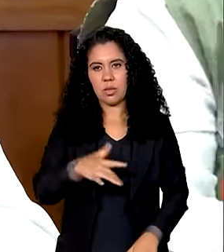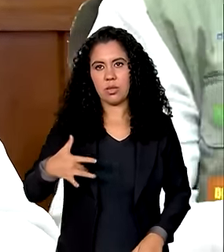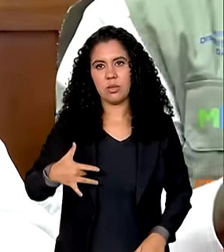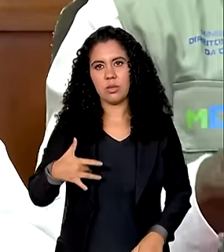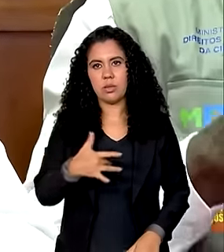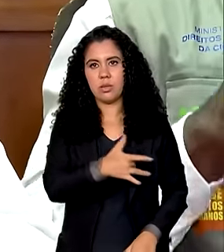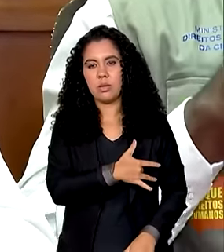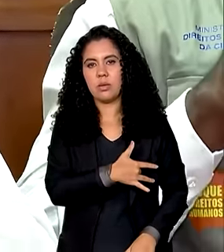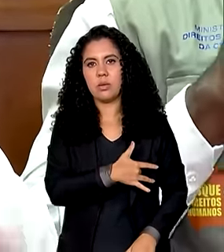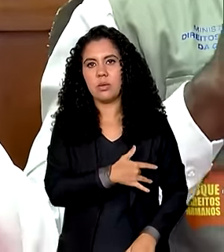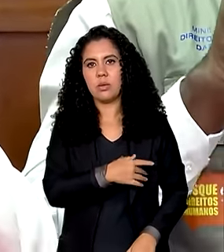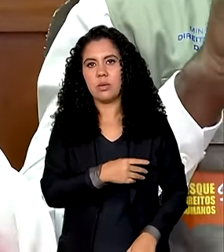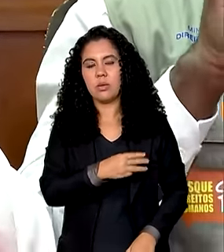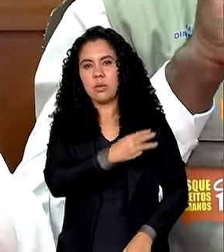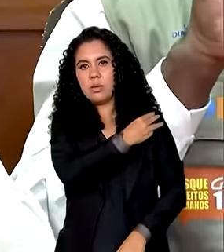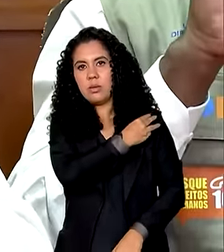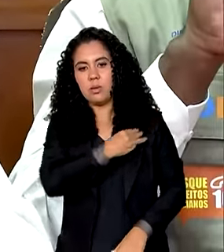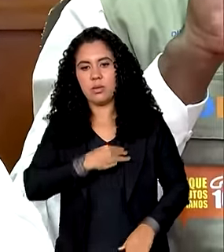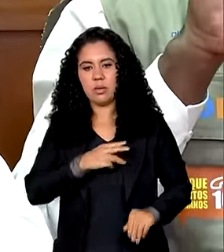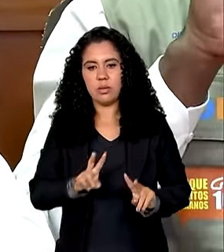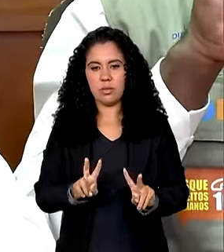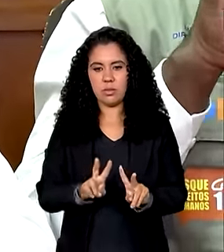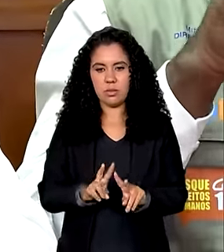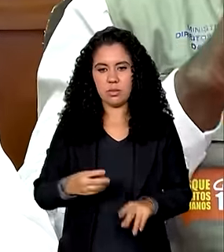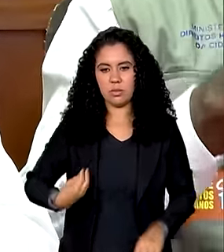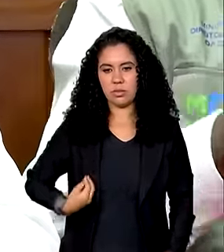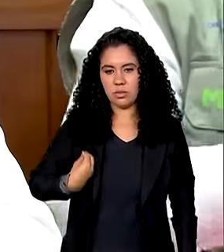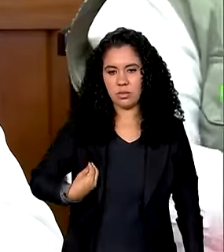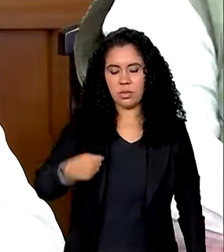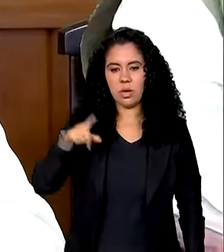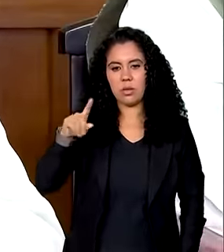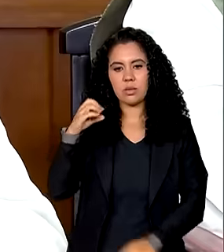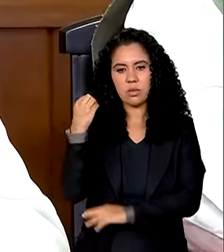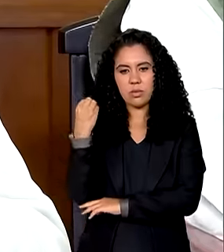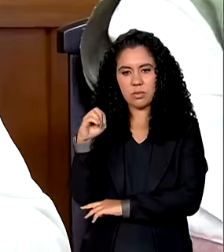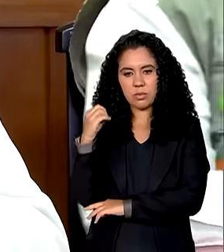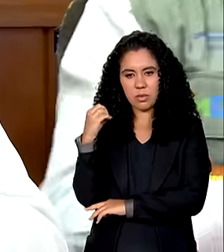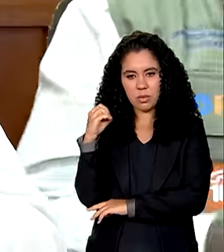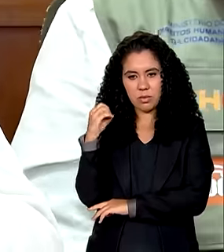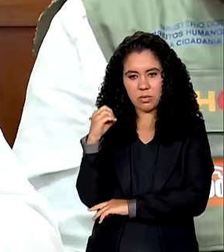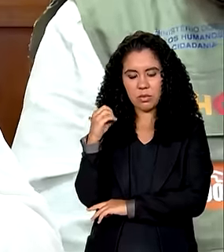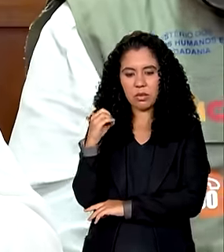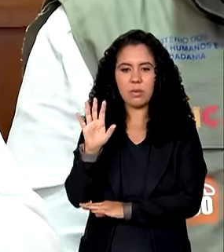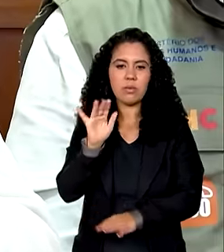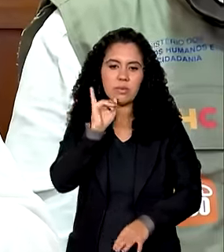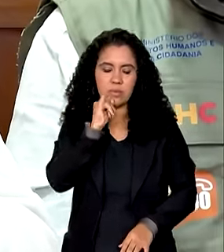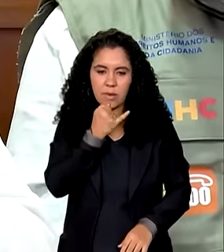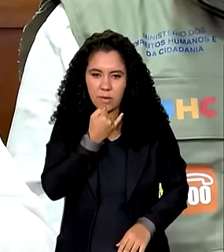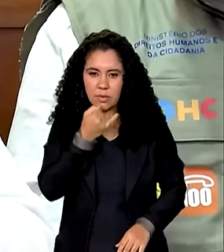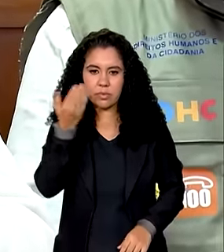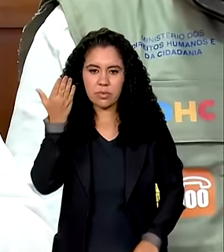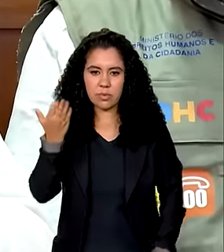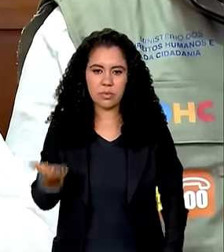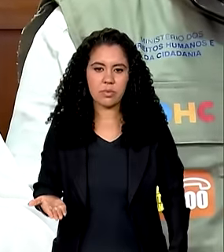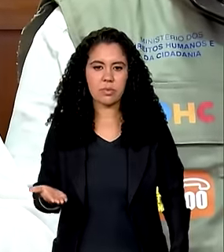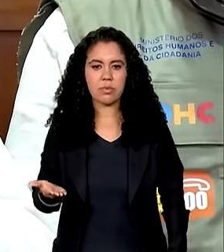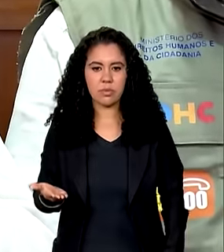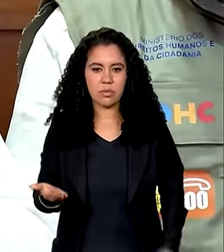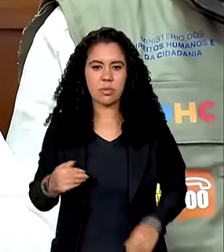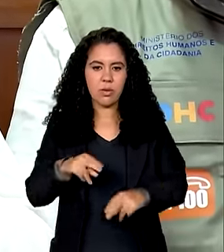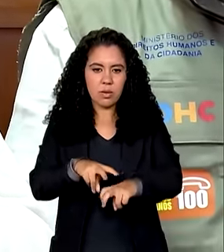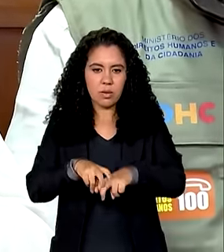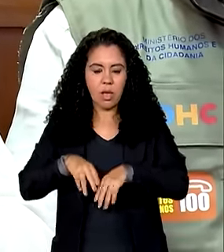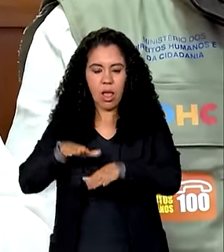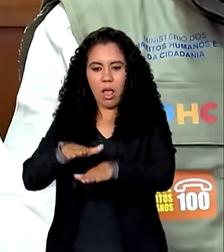ministro Wellington está em Porto Alegre o ministro Wellington infelizmente por conta do